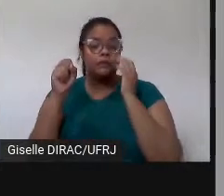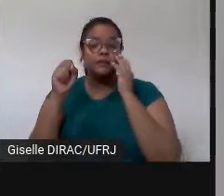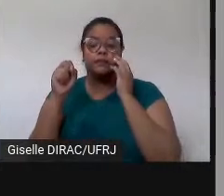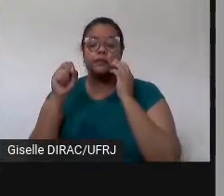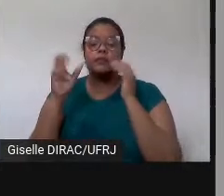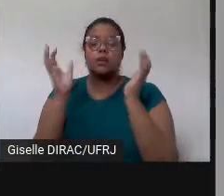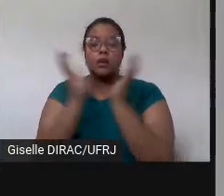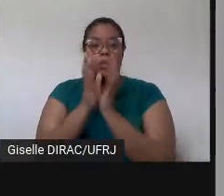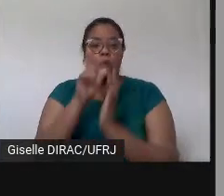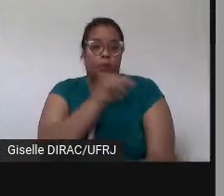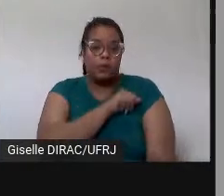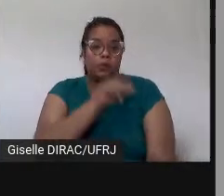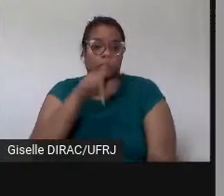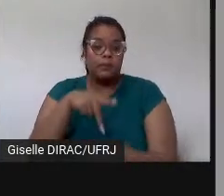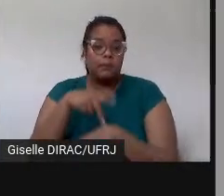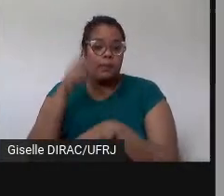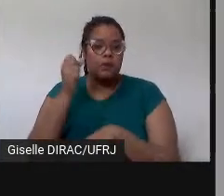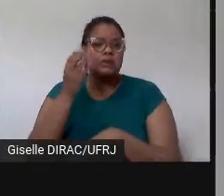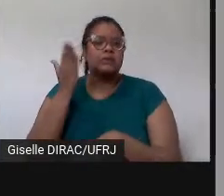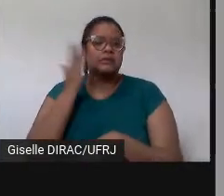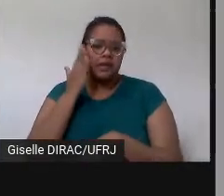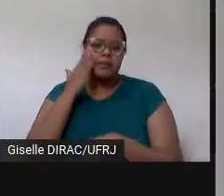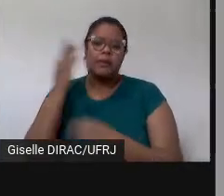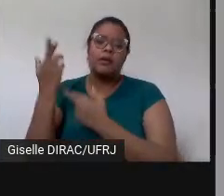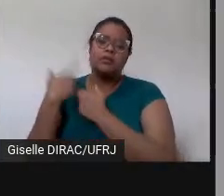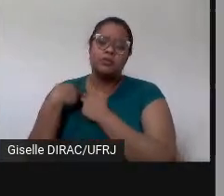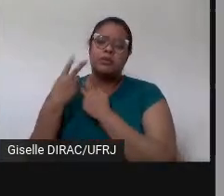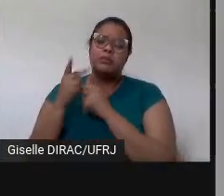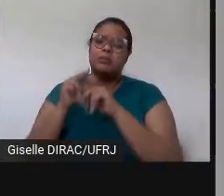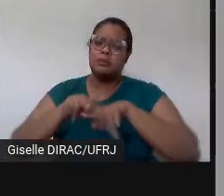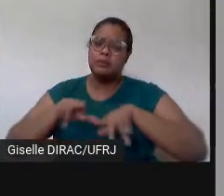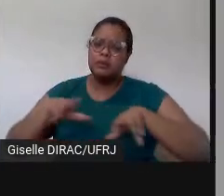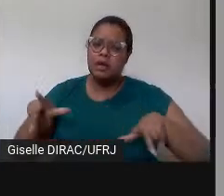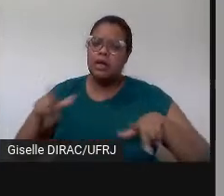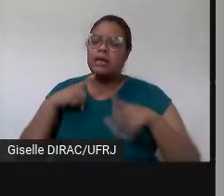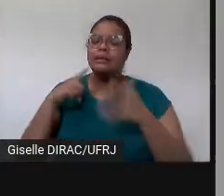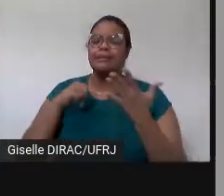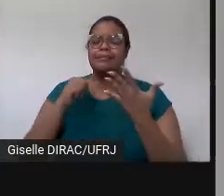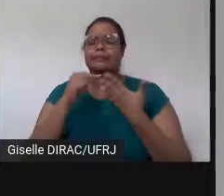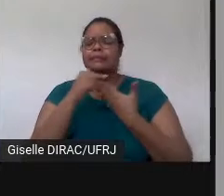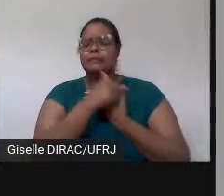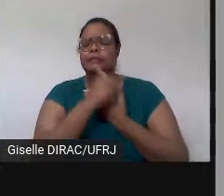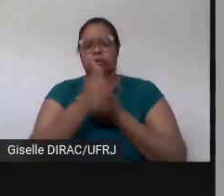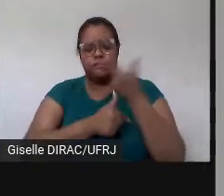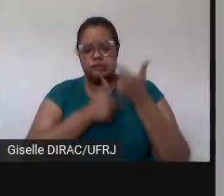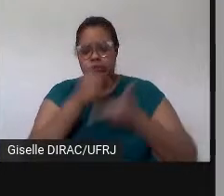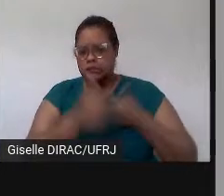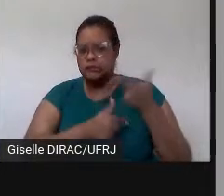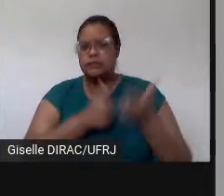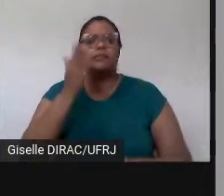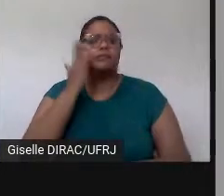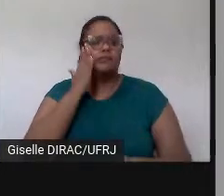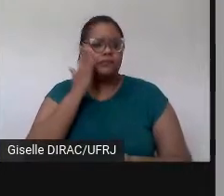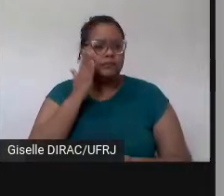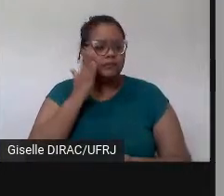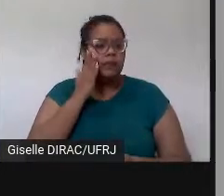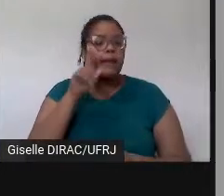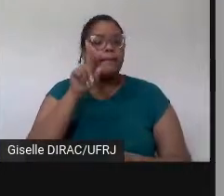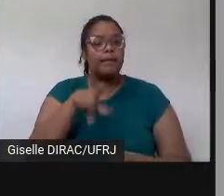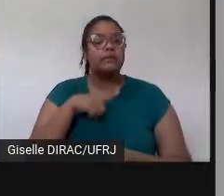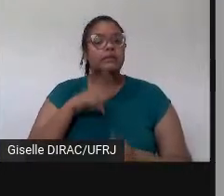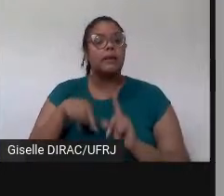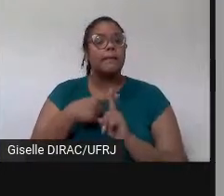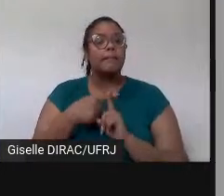responsabilidades e muitas demandas, mas essa é mais uma